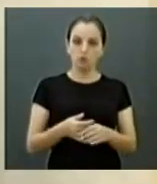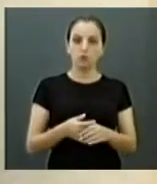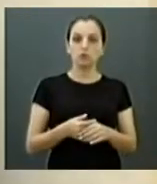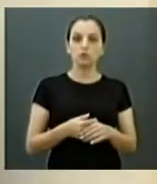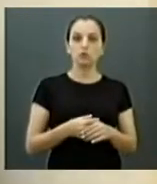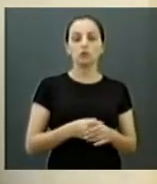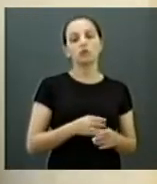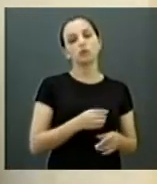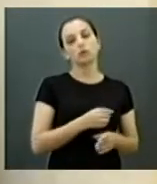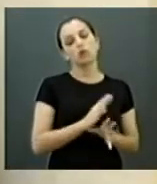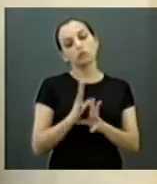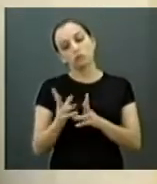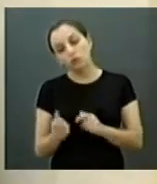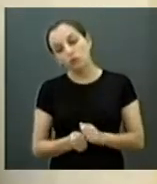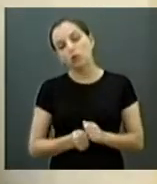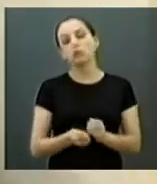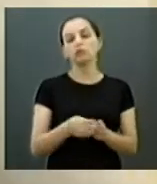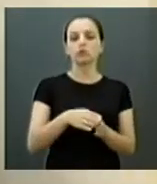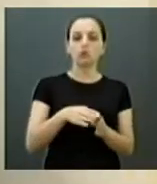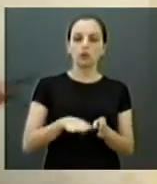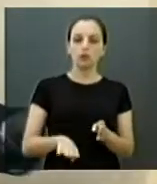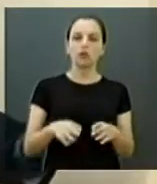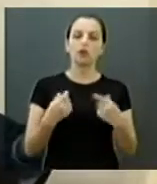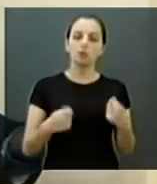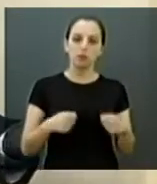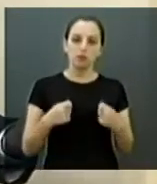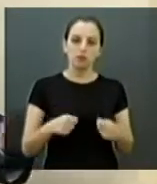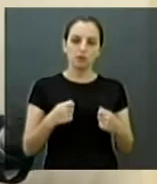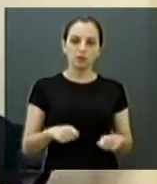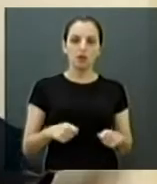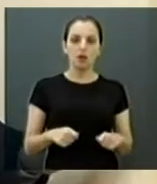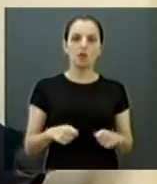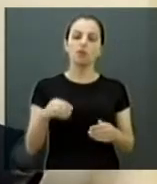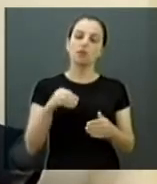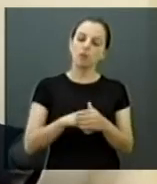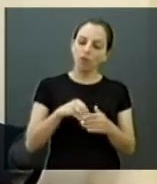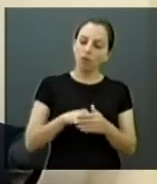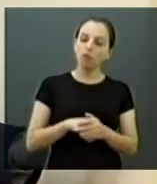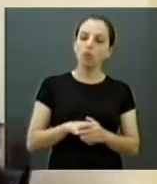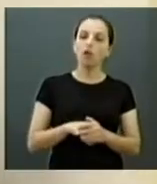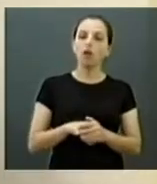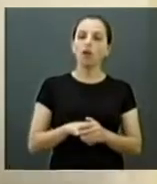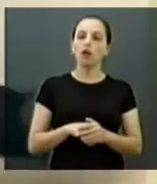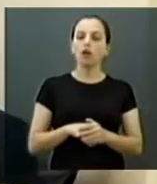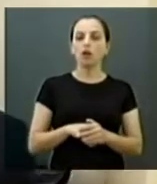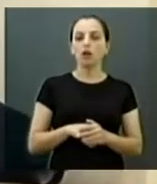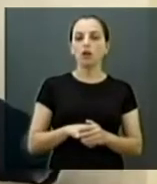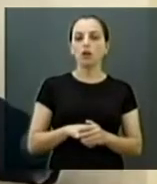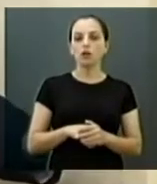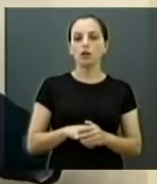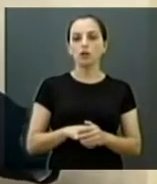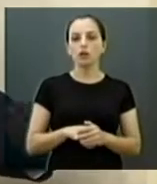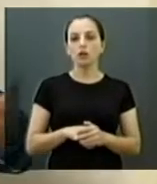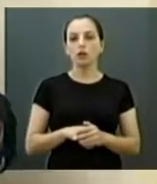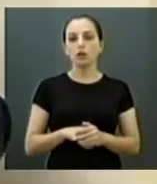consenso da casa, senão não precisava pôr em plenário para votar, era simples. Não vai passar.